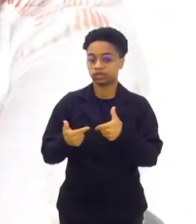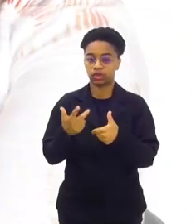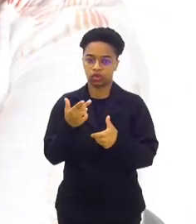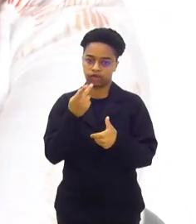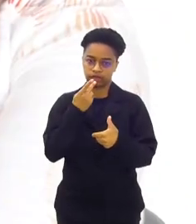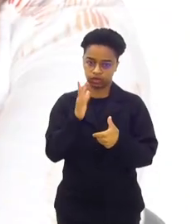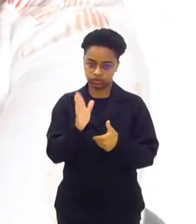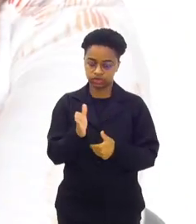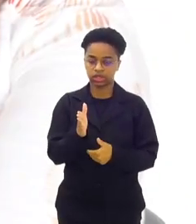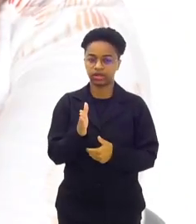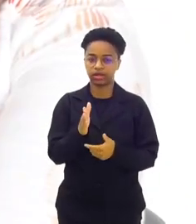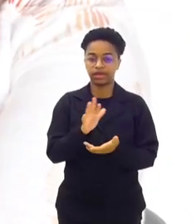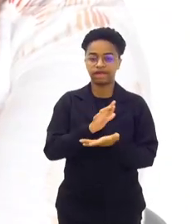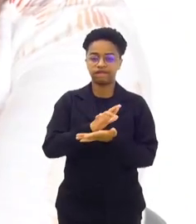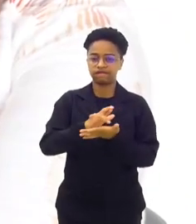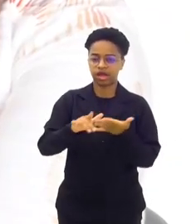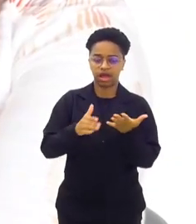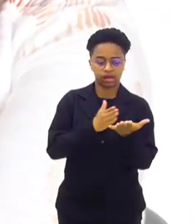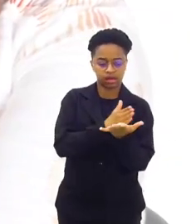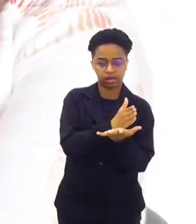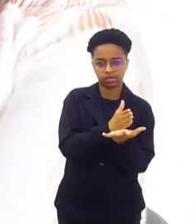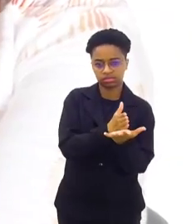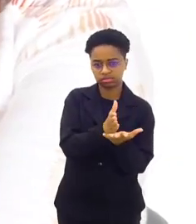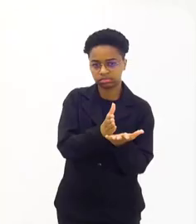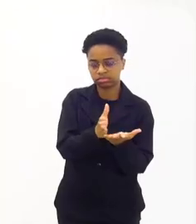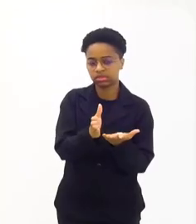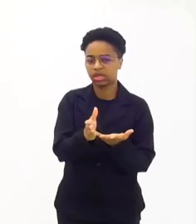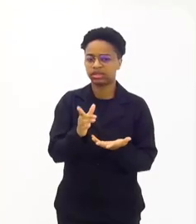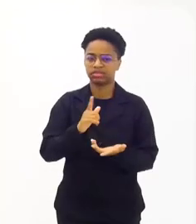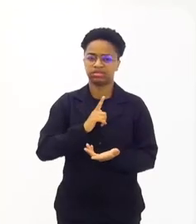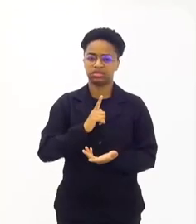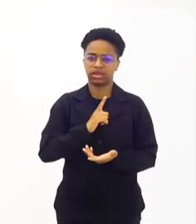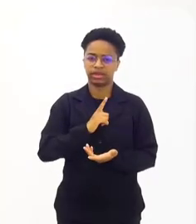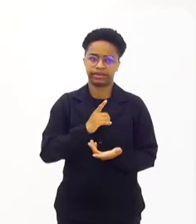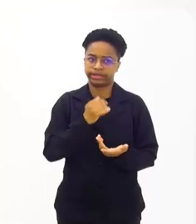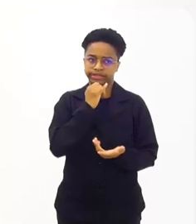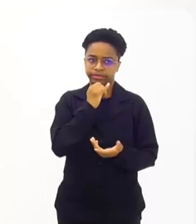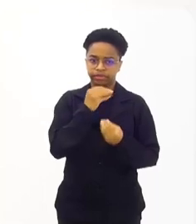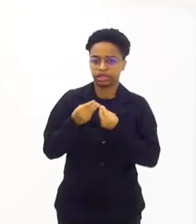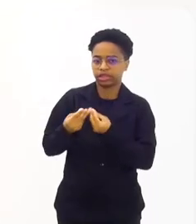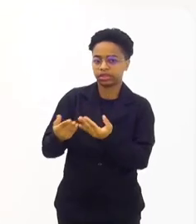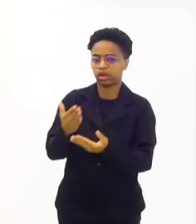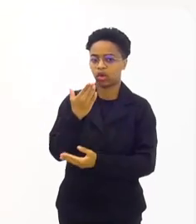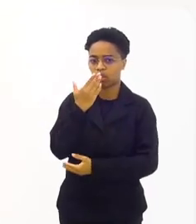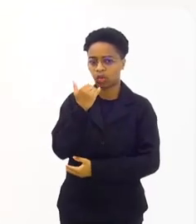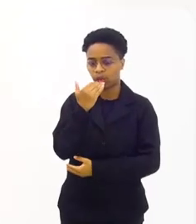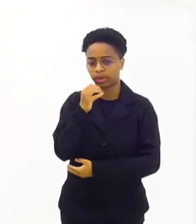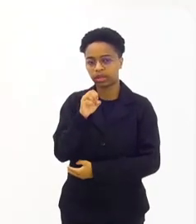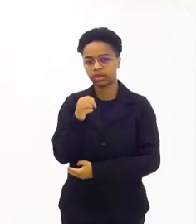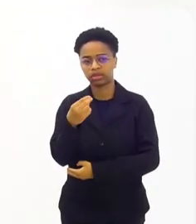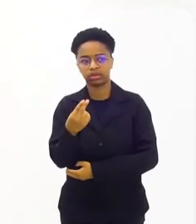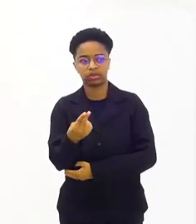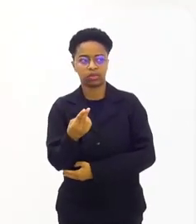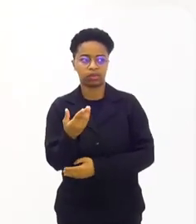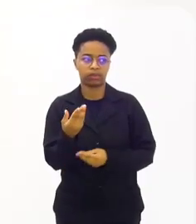foi falado, em várias frentes, né? A frentes, desde uma cesta básica até